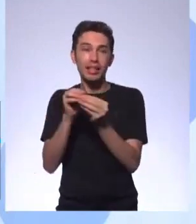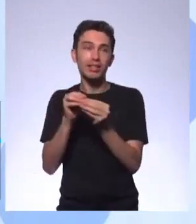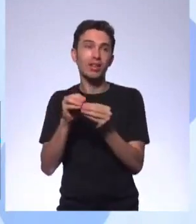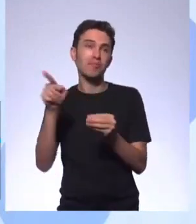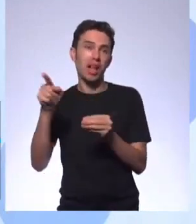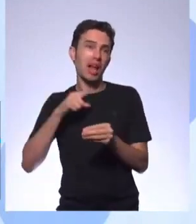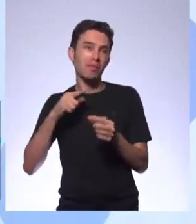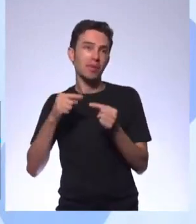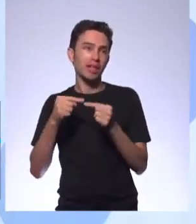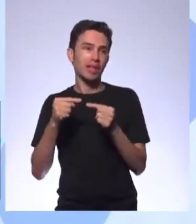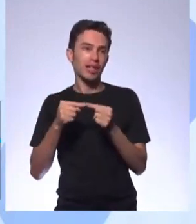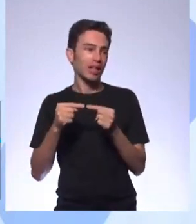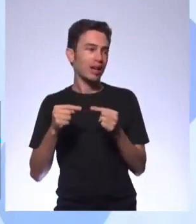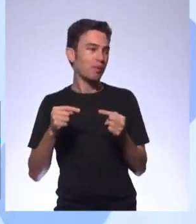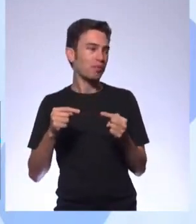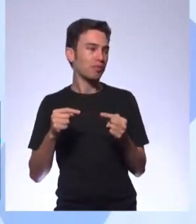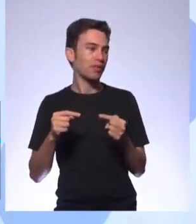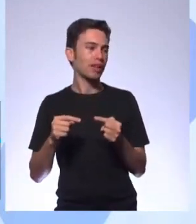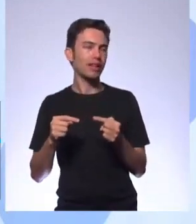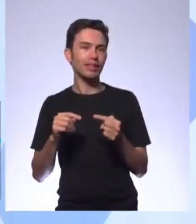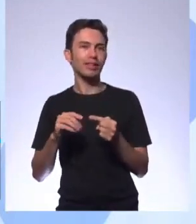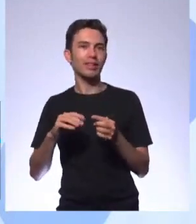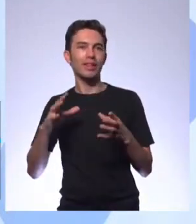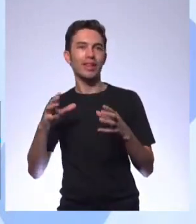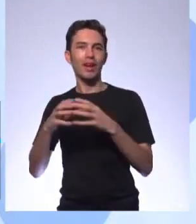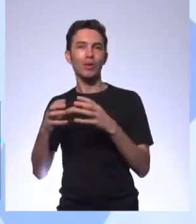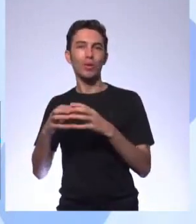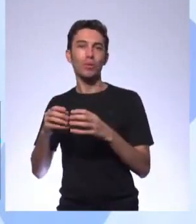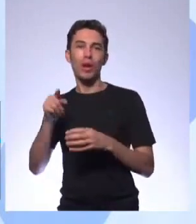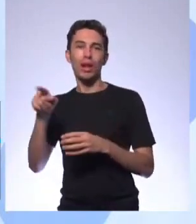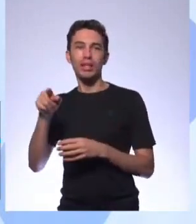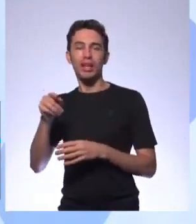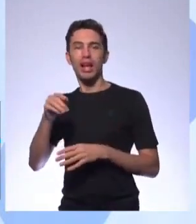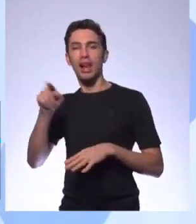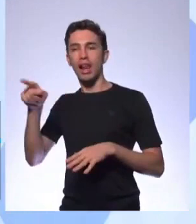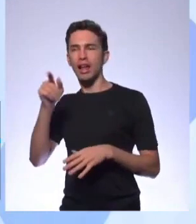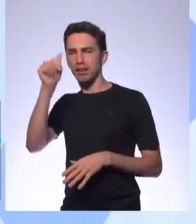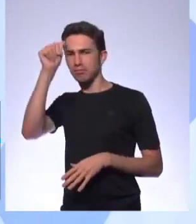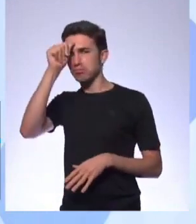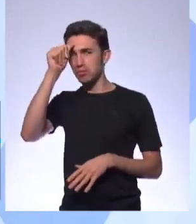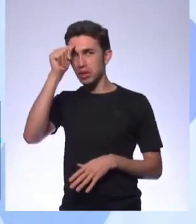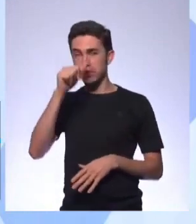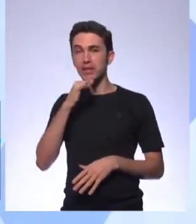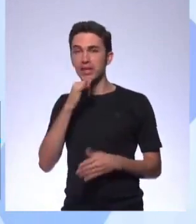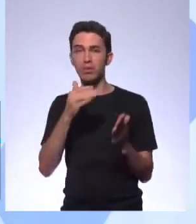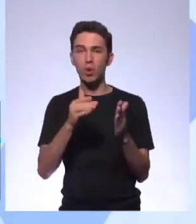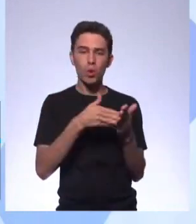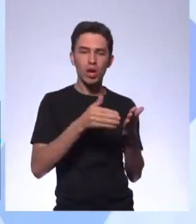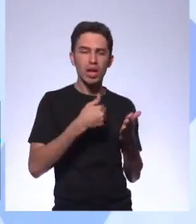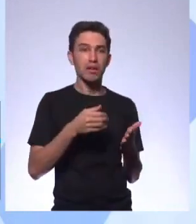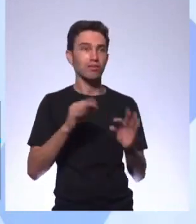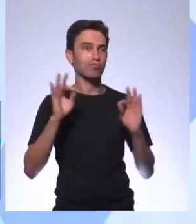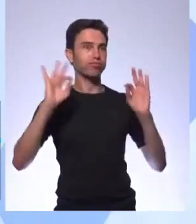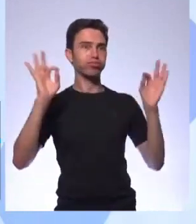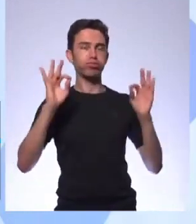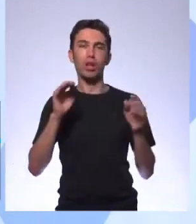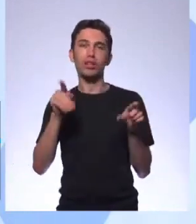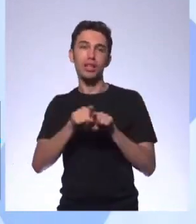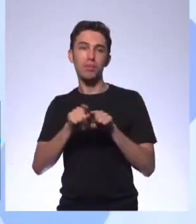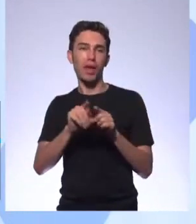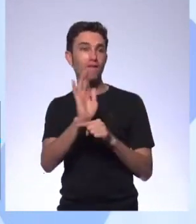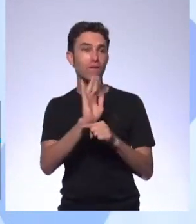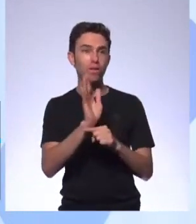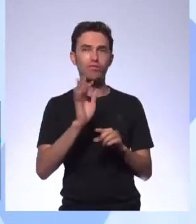mundo, não. Por exemplo, olha, você acredita em Harry Potter, um livro sensacional, um filme sensacional. Só que